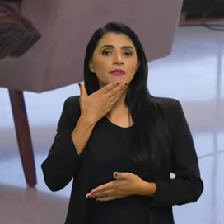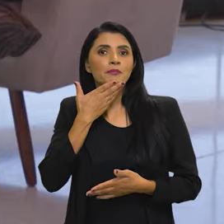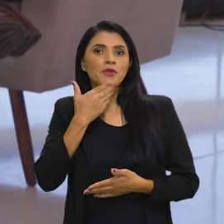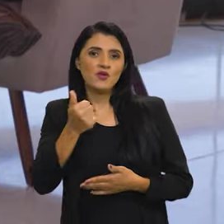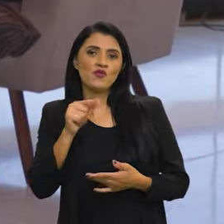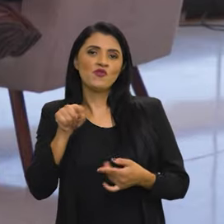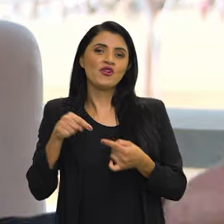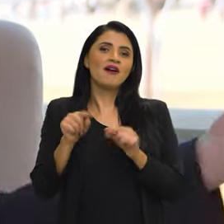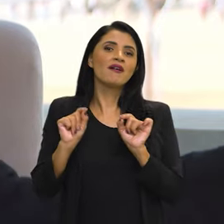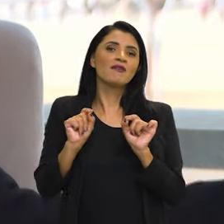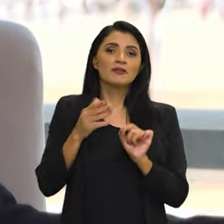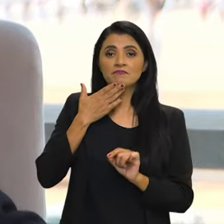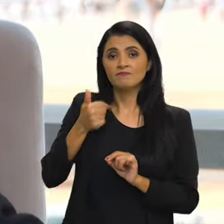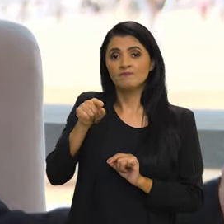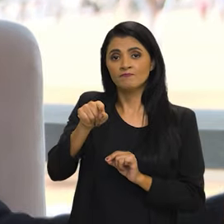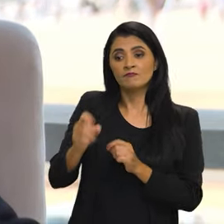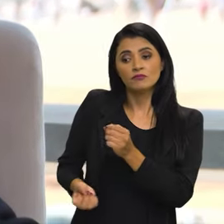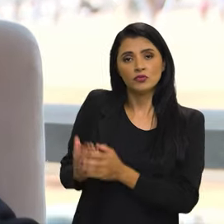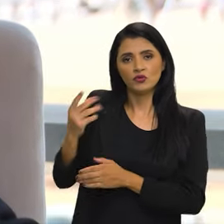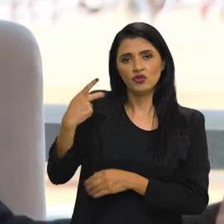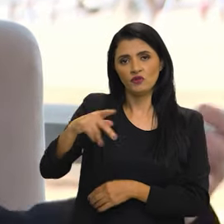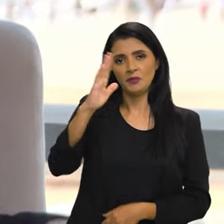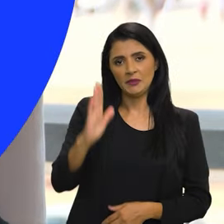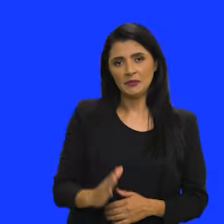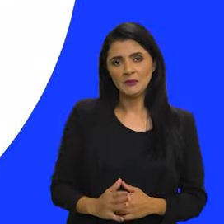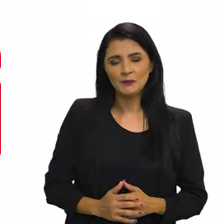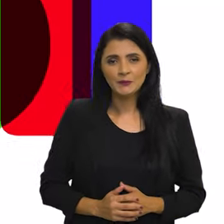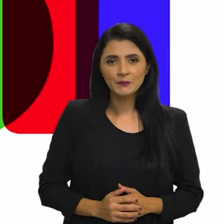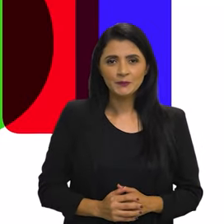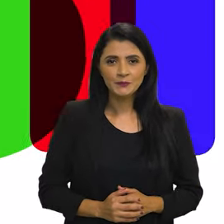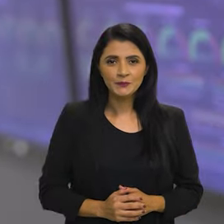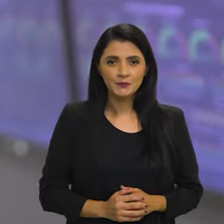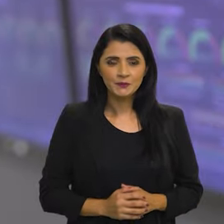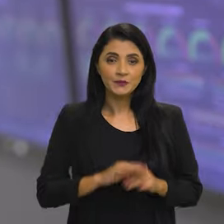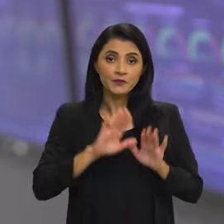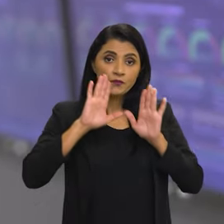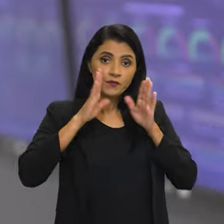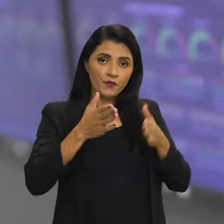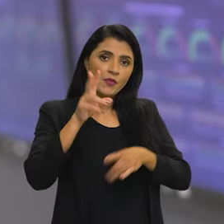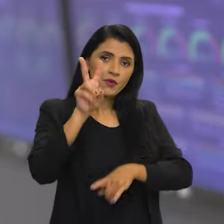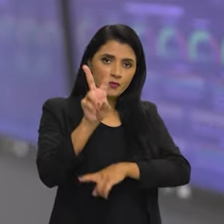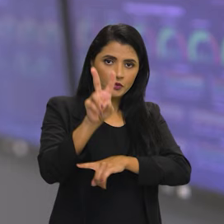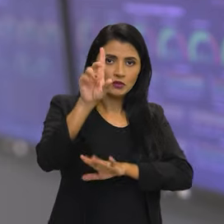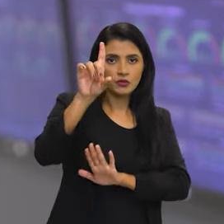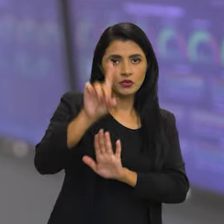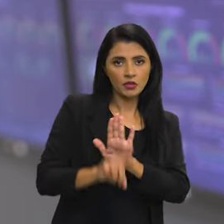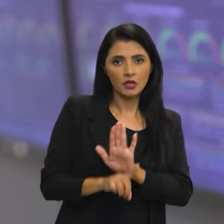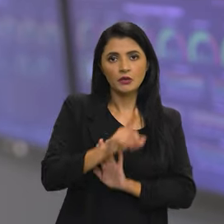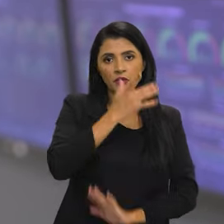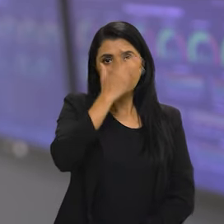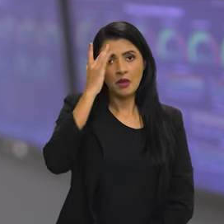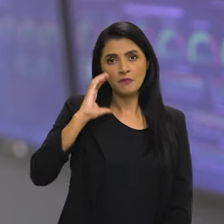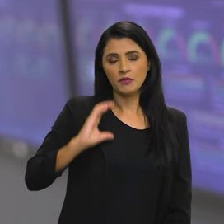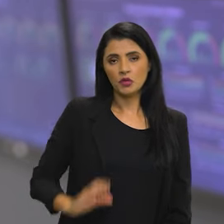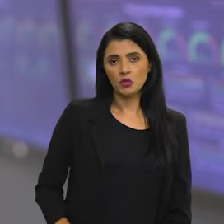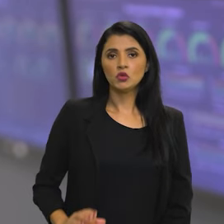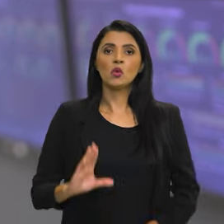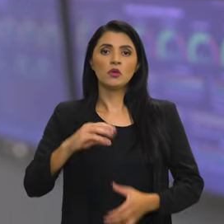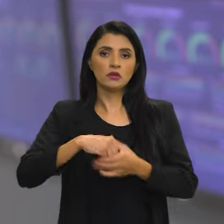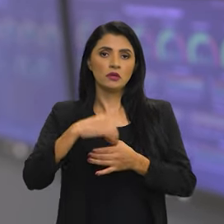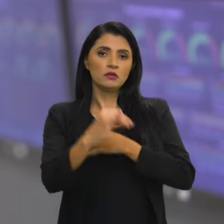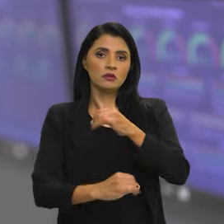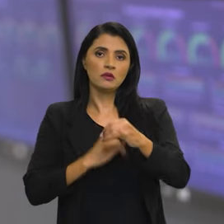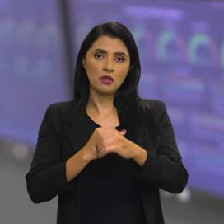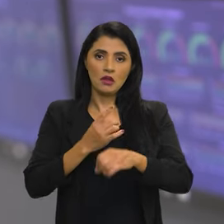melhorar a capacidade produtiva no Brasil. Focada em proteger os direitos dos cidadãos no ambiente